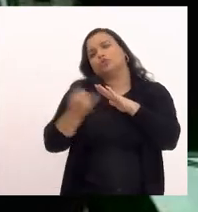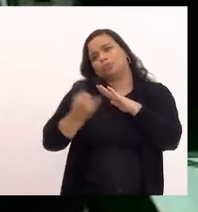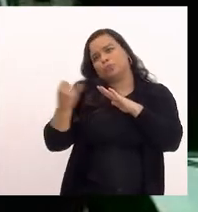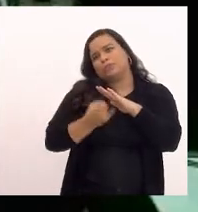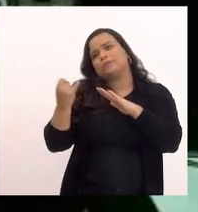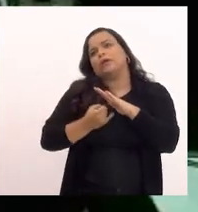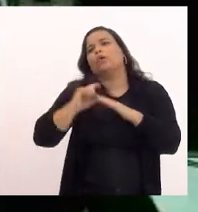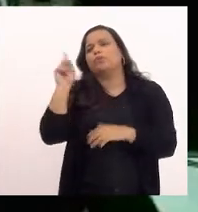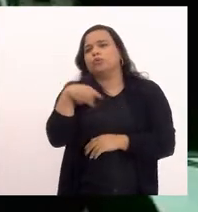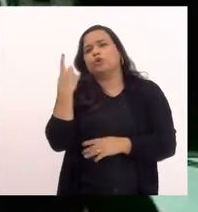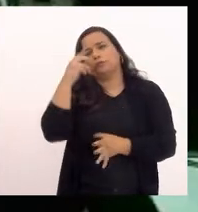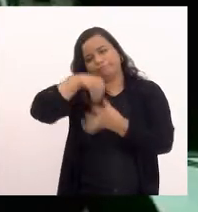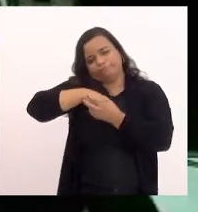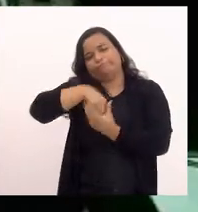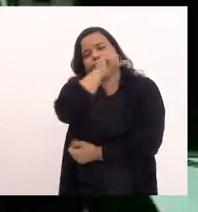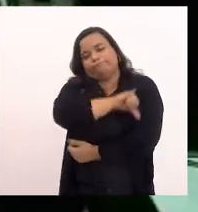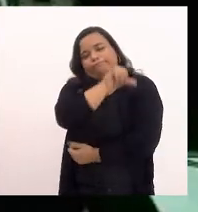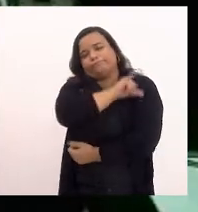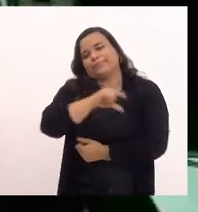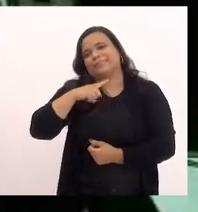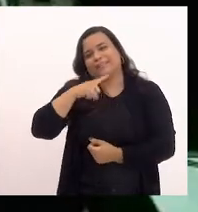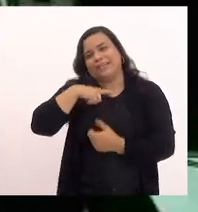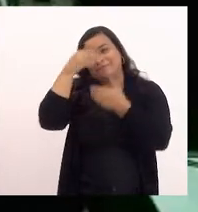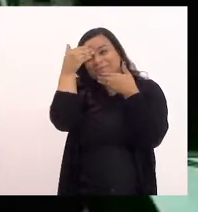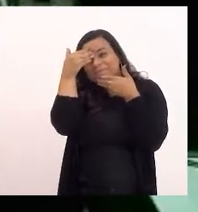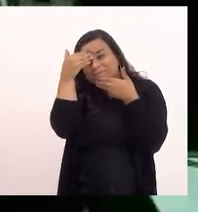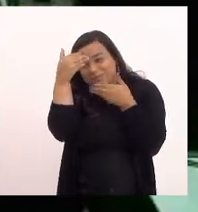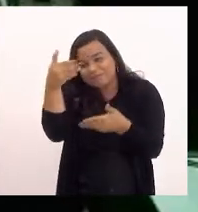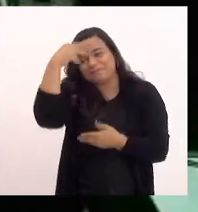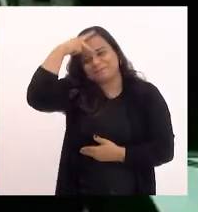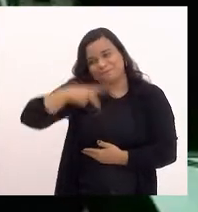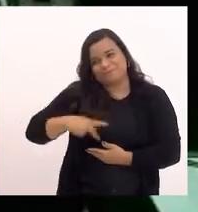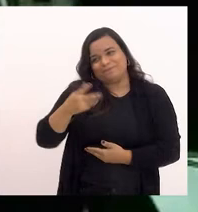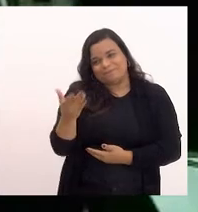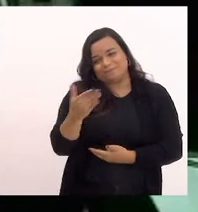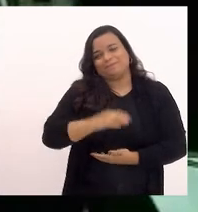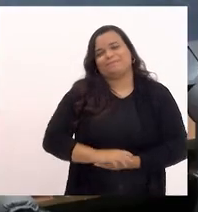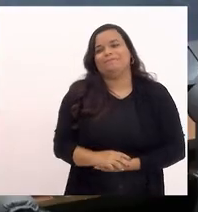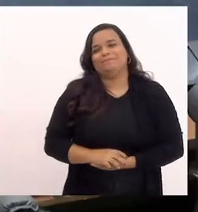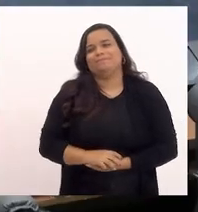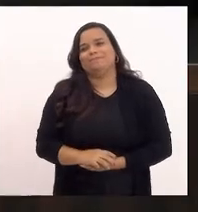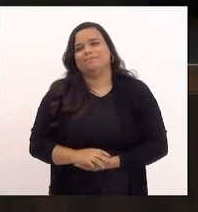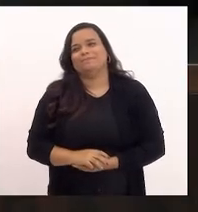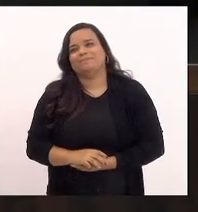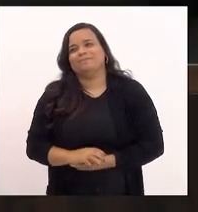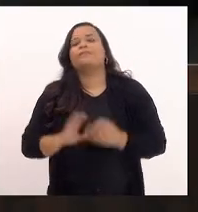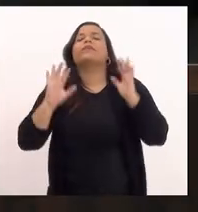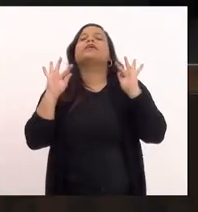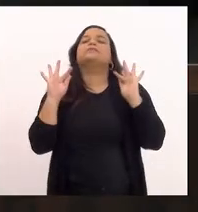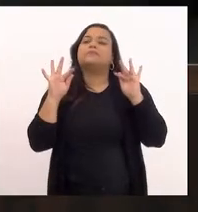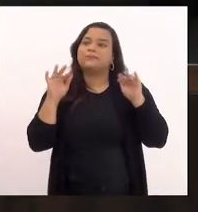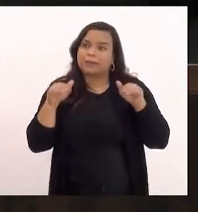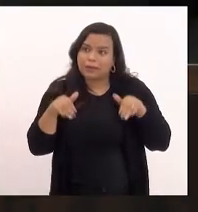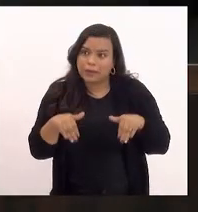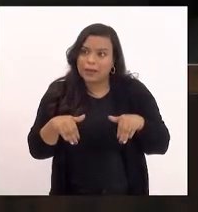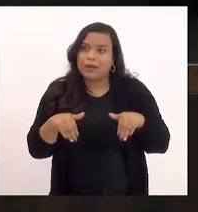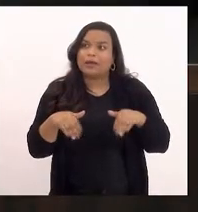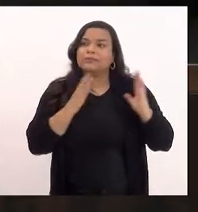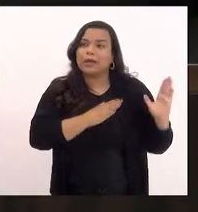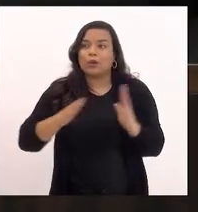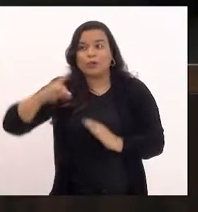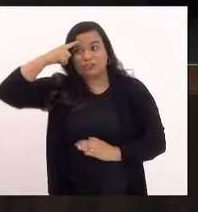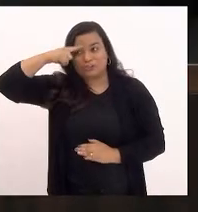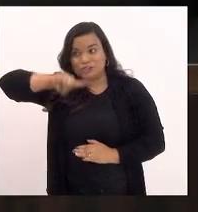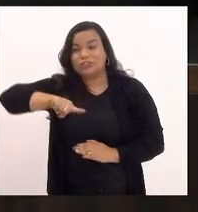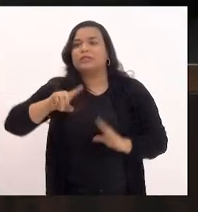temos aqui no estado do Rio de Janeiro muito obrigada senhora presidenta encerrada a ordem do dia